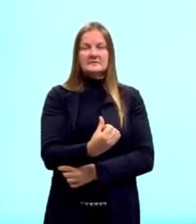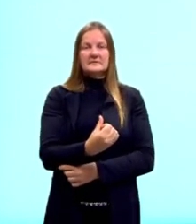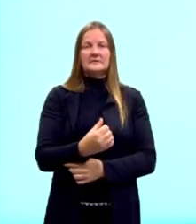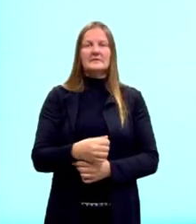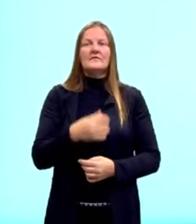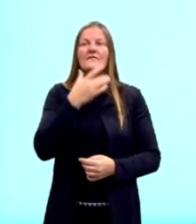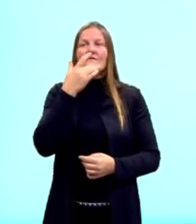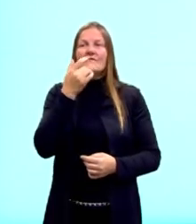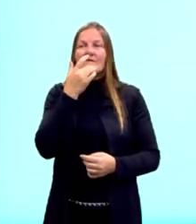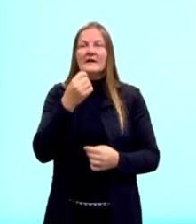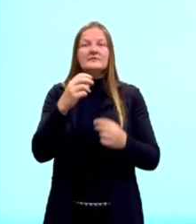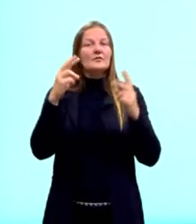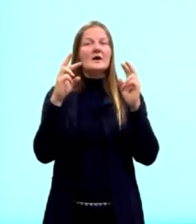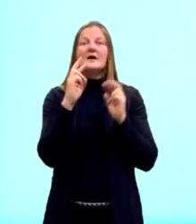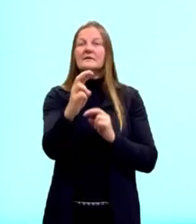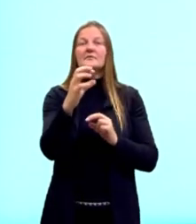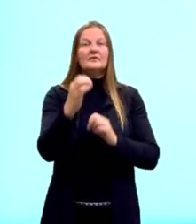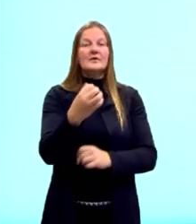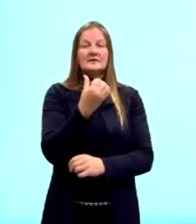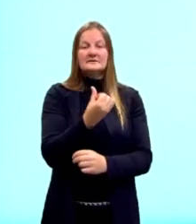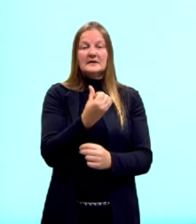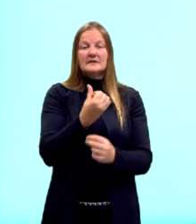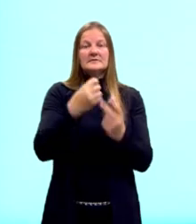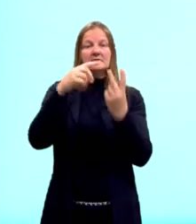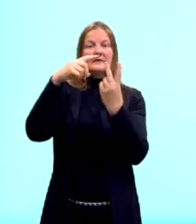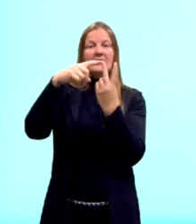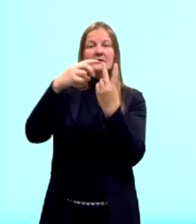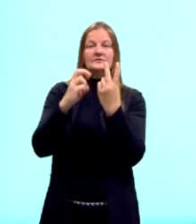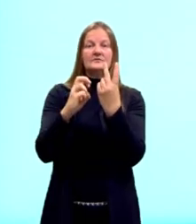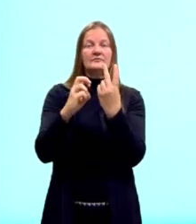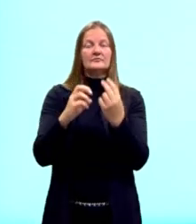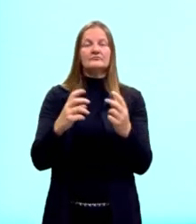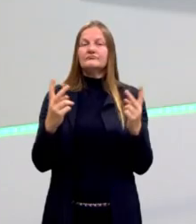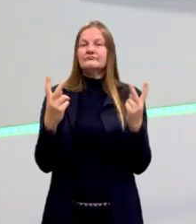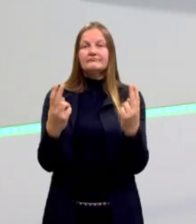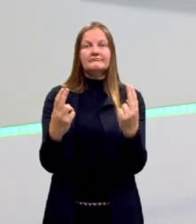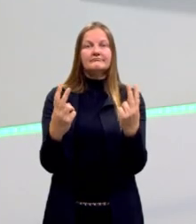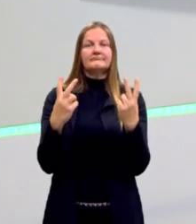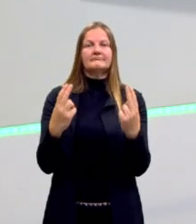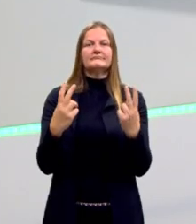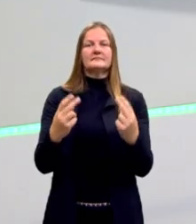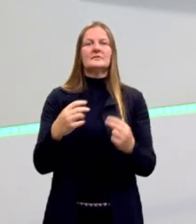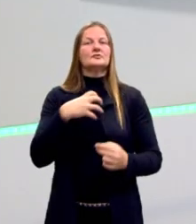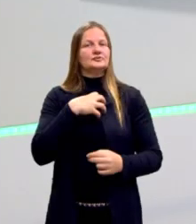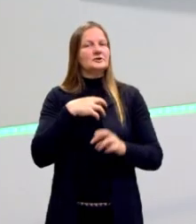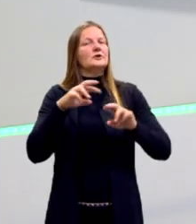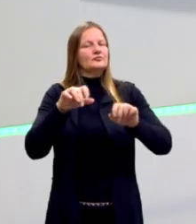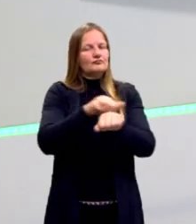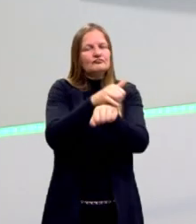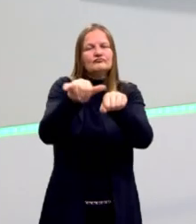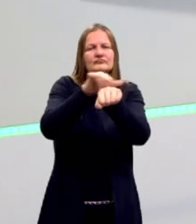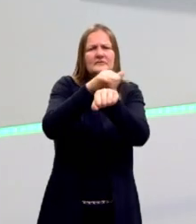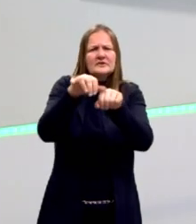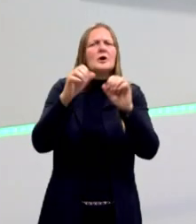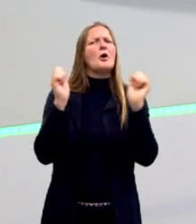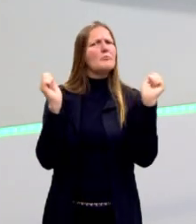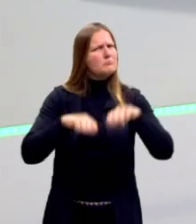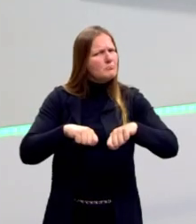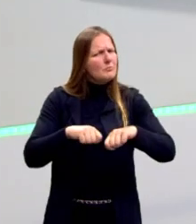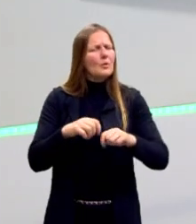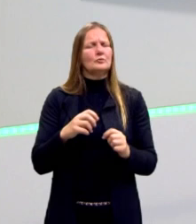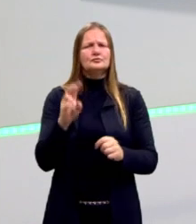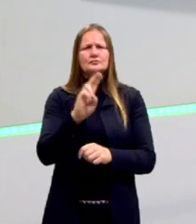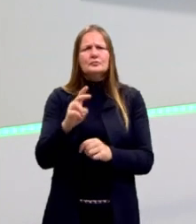Então, chegamos novamente em 6 raiz de 5, tá? Vocês podem utilizar sempre essa noção